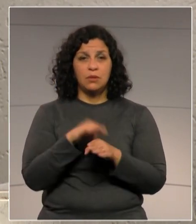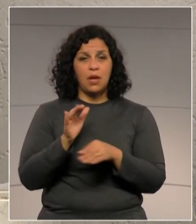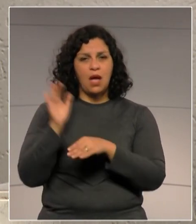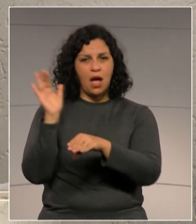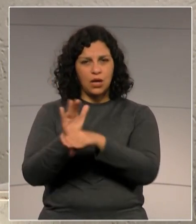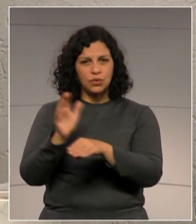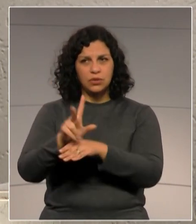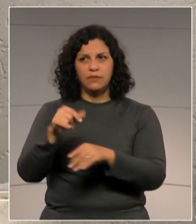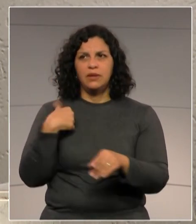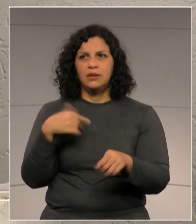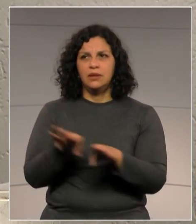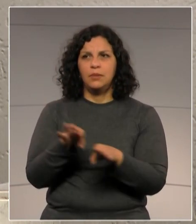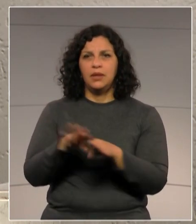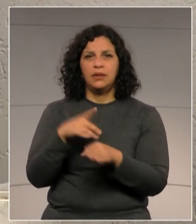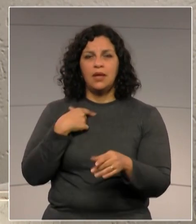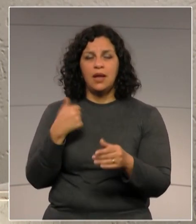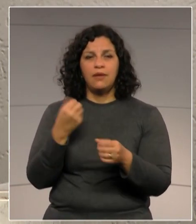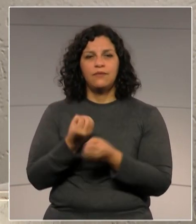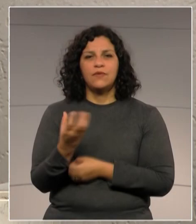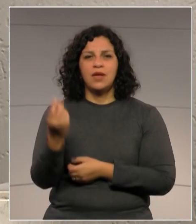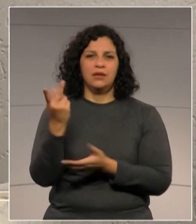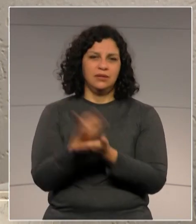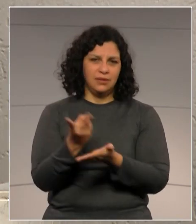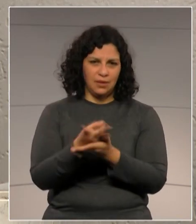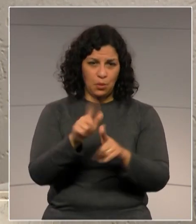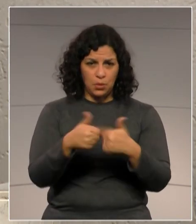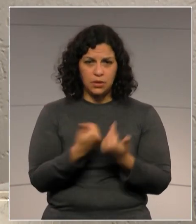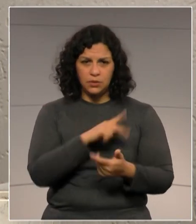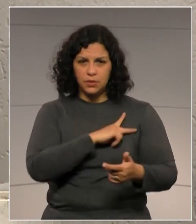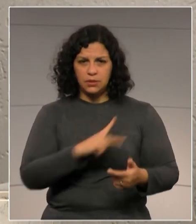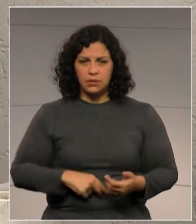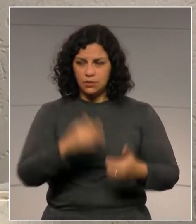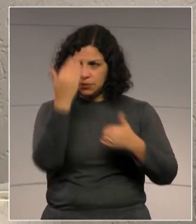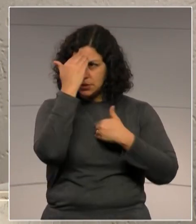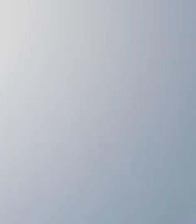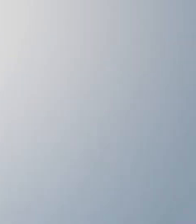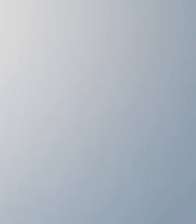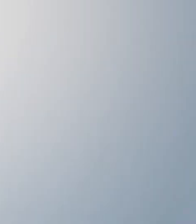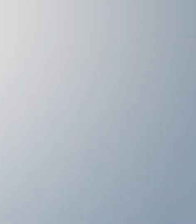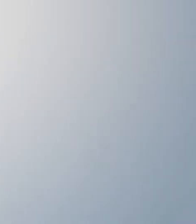Romanelli, que tem rodinha nos pés, não é? Era isso, seu presidente. Muito obrigado.